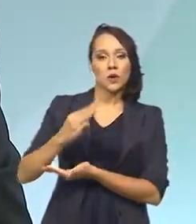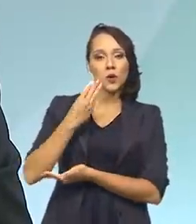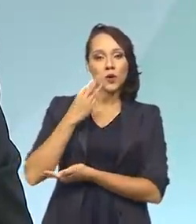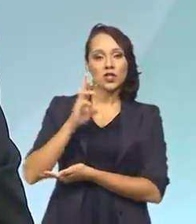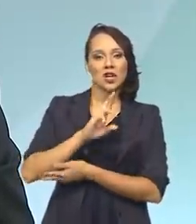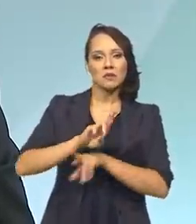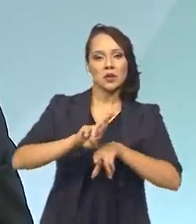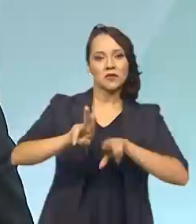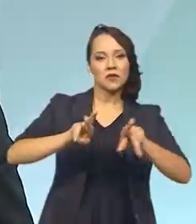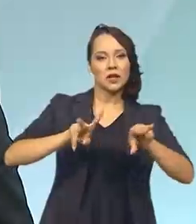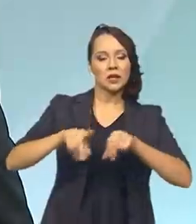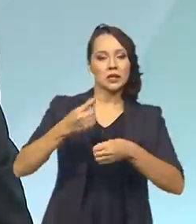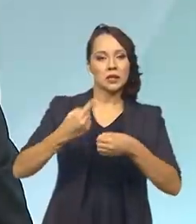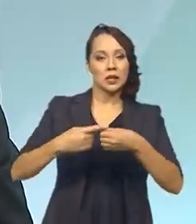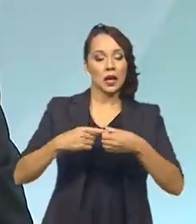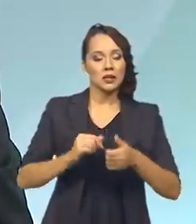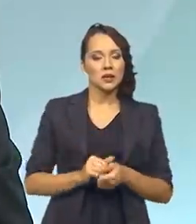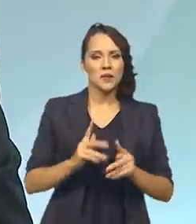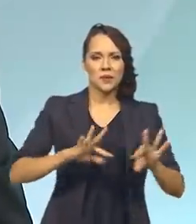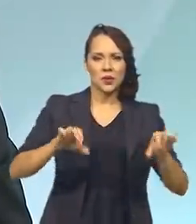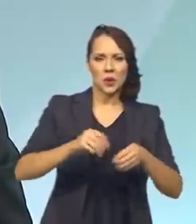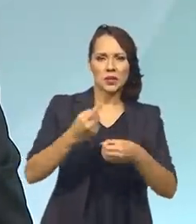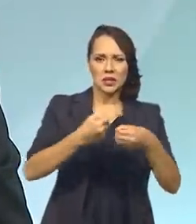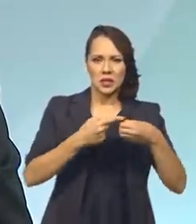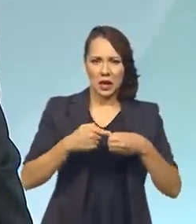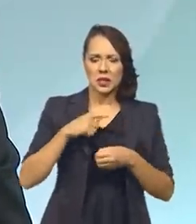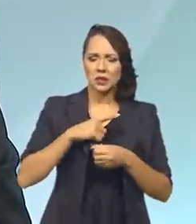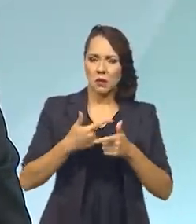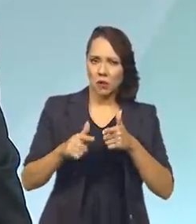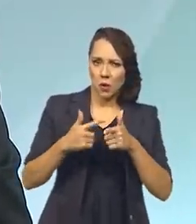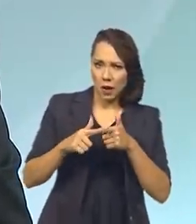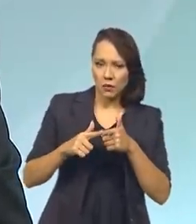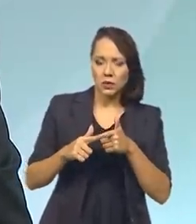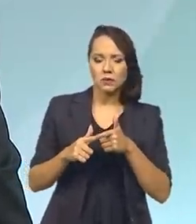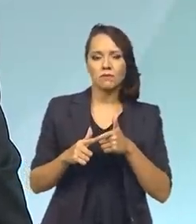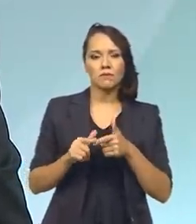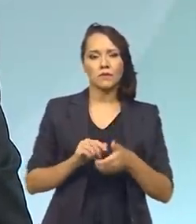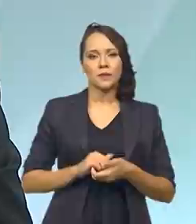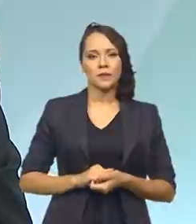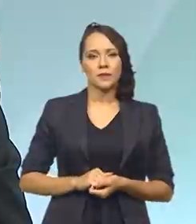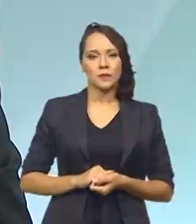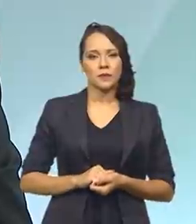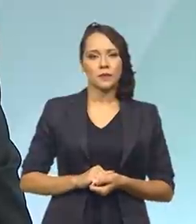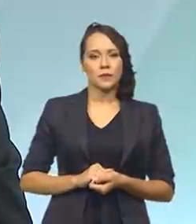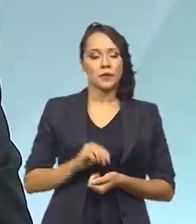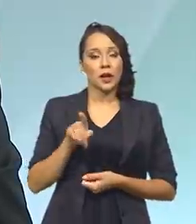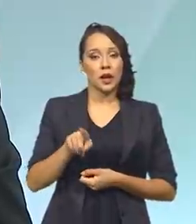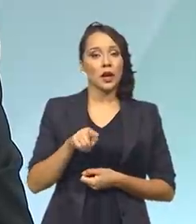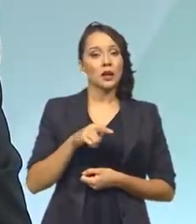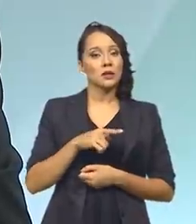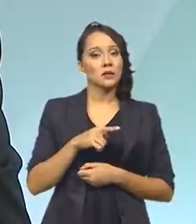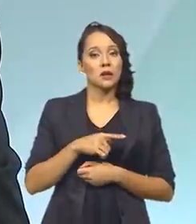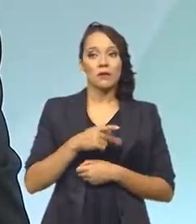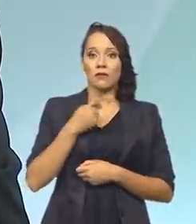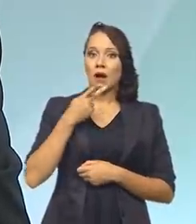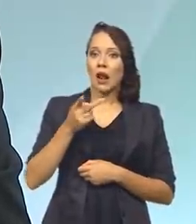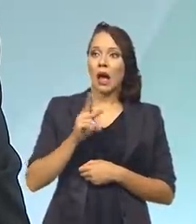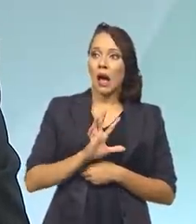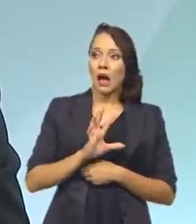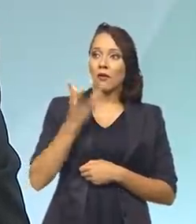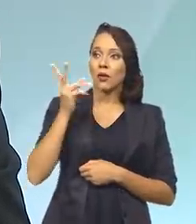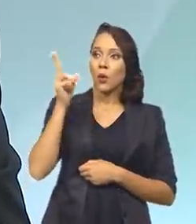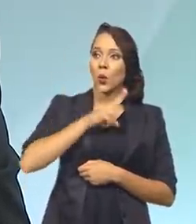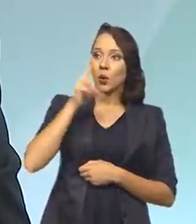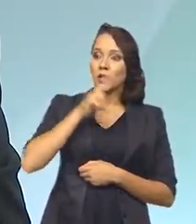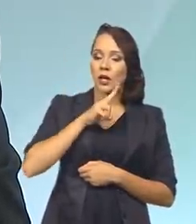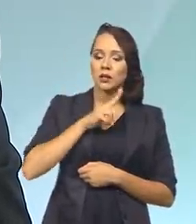diversas cidades, todas aquelas cidades que têm um problema, elas decretam a emergência, nós reconhecemos